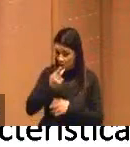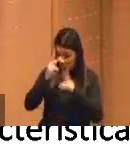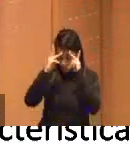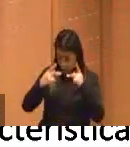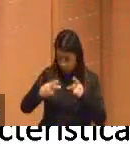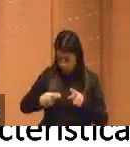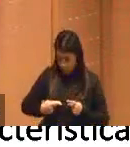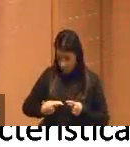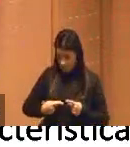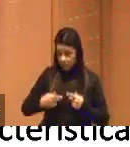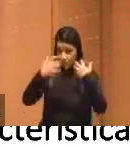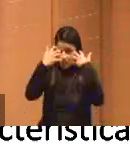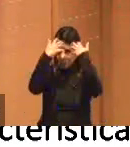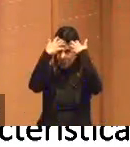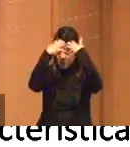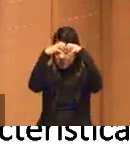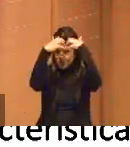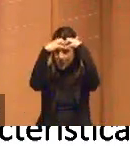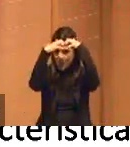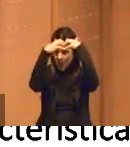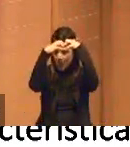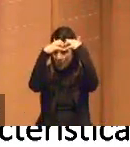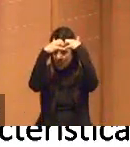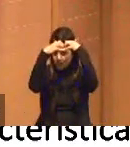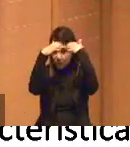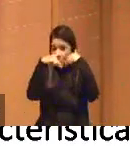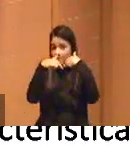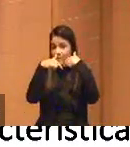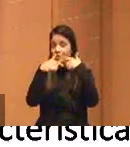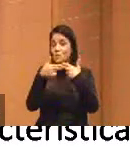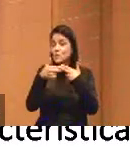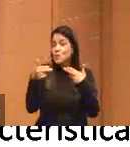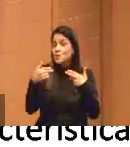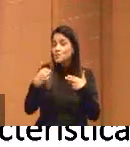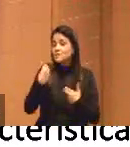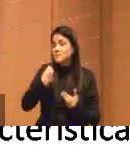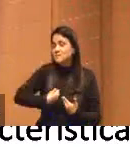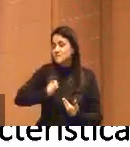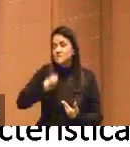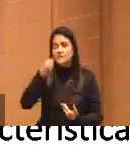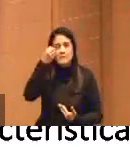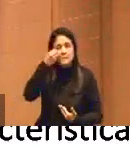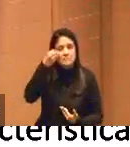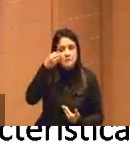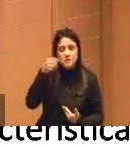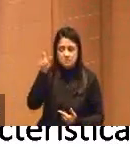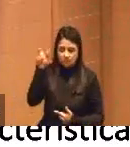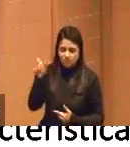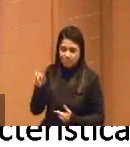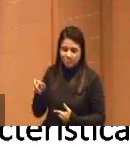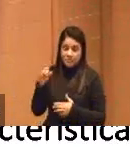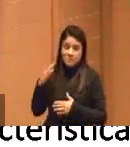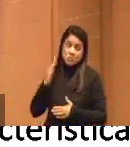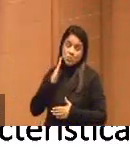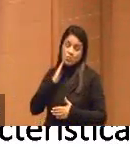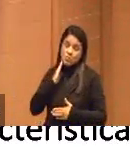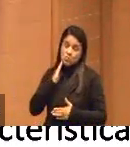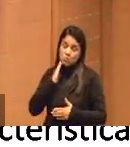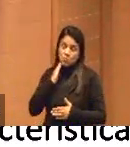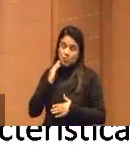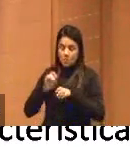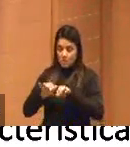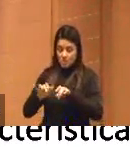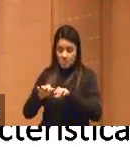estão neste cérebro único, isolado, são as coisas que estamos vivendo. Ele não tem essa experiência de vida,